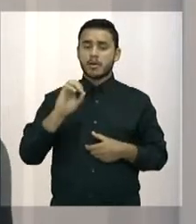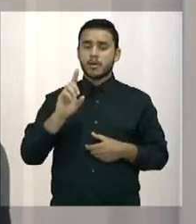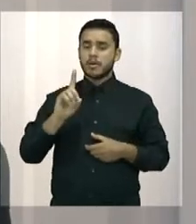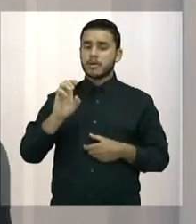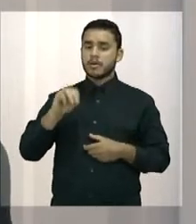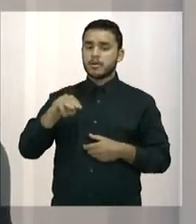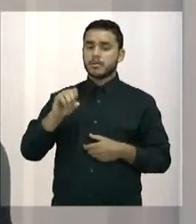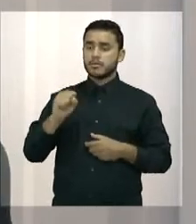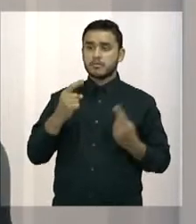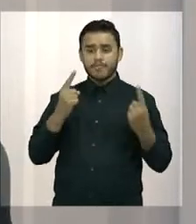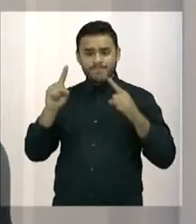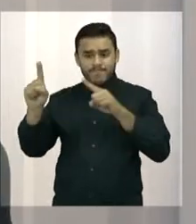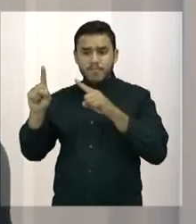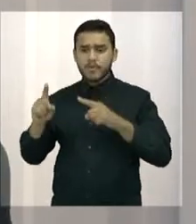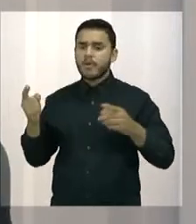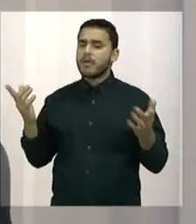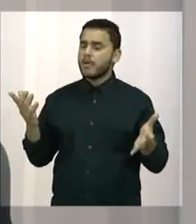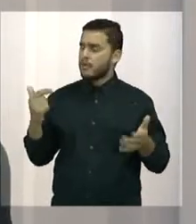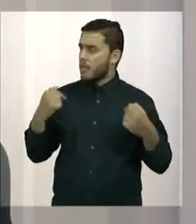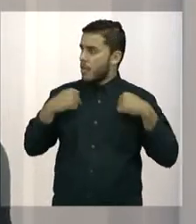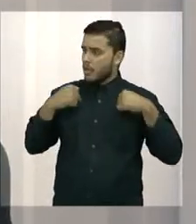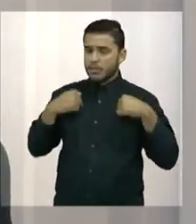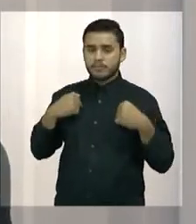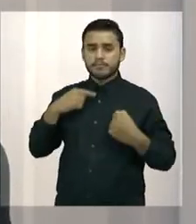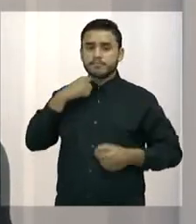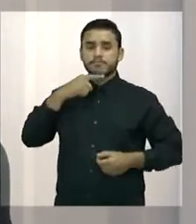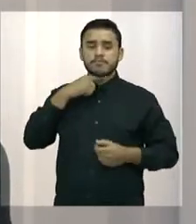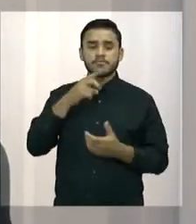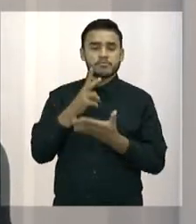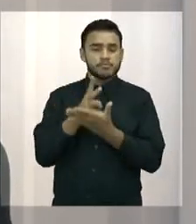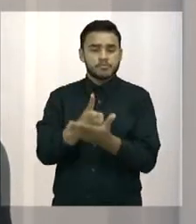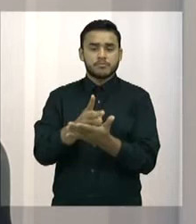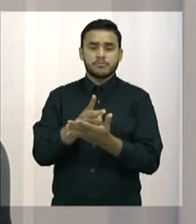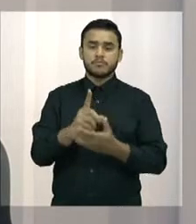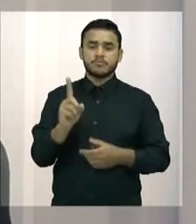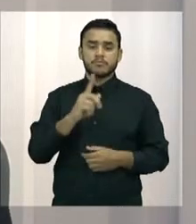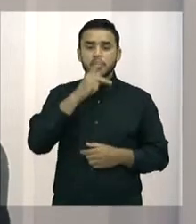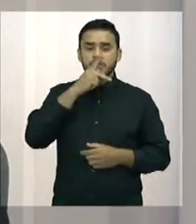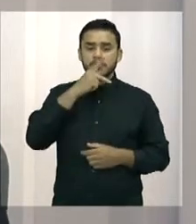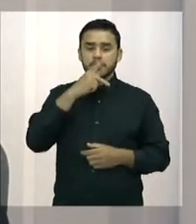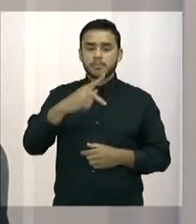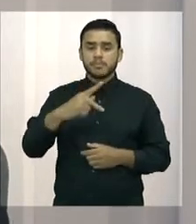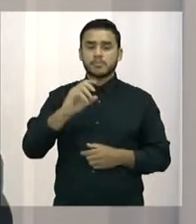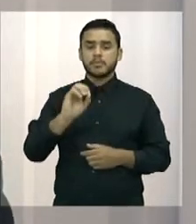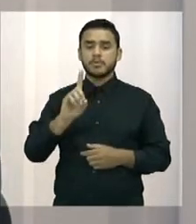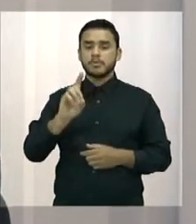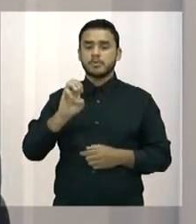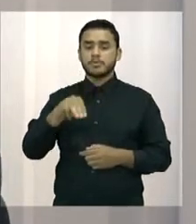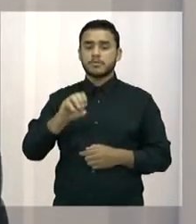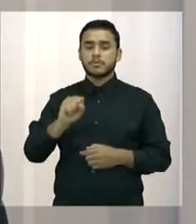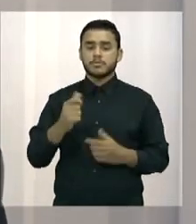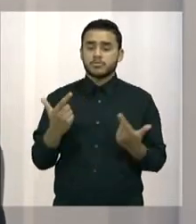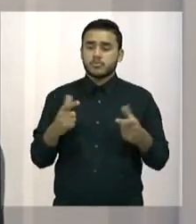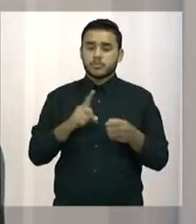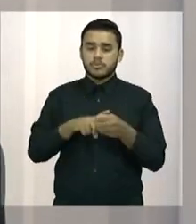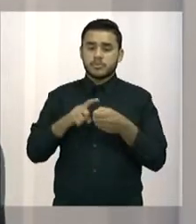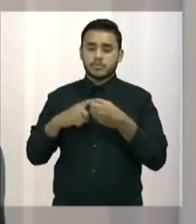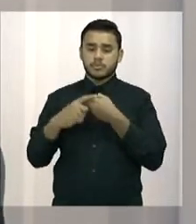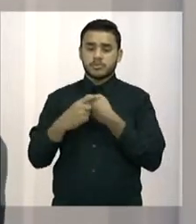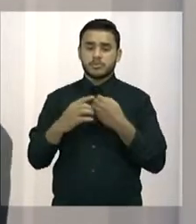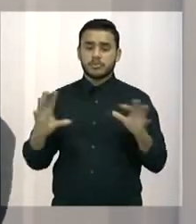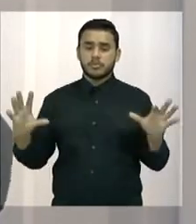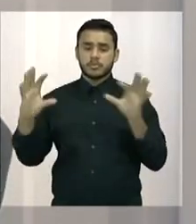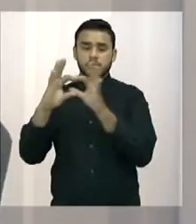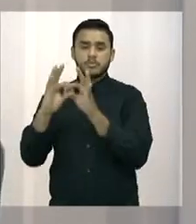está, evidentemente, eu não vou ter condição de permanecer no partido. Porque agora não vai ter mais coligação, né? É, não vai ter